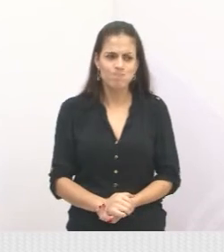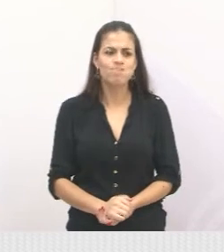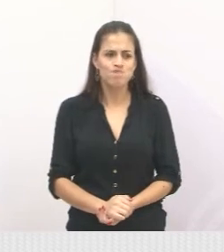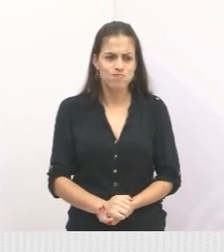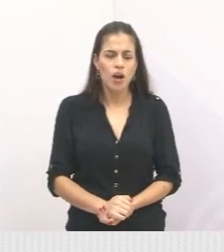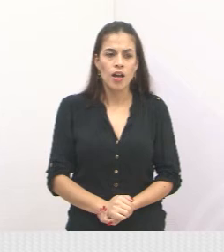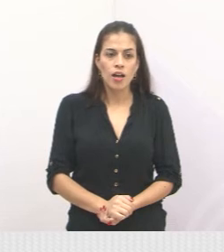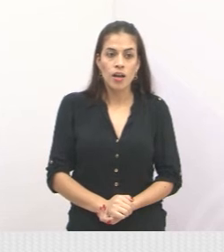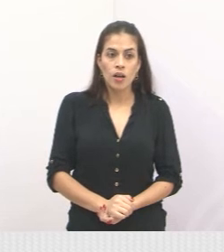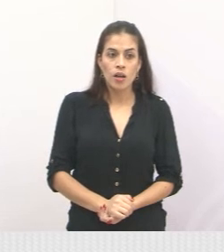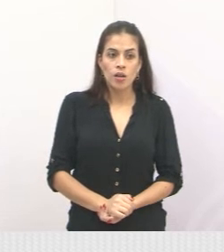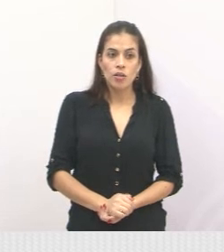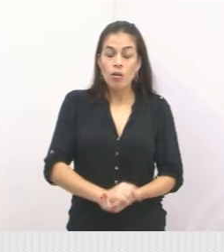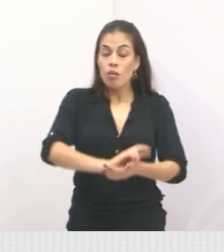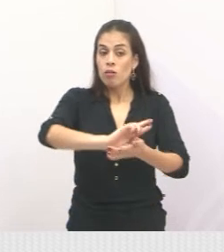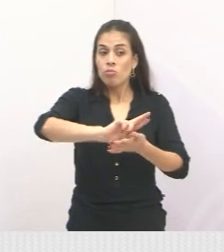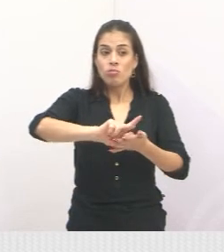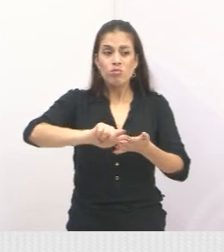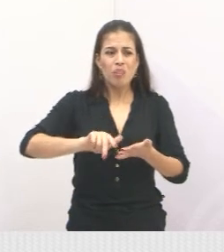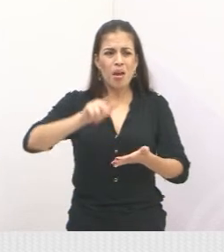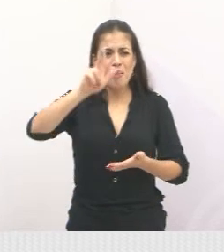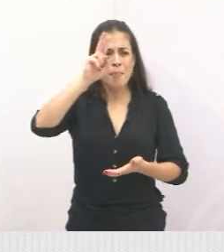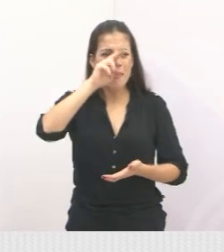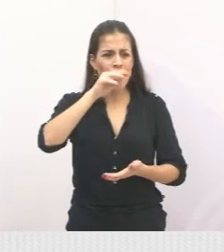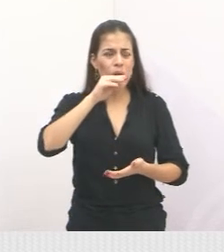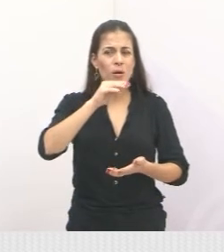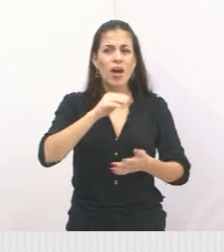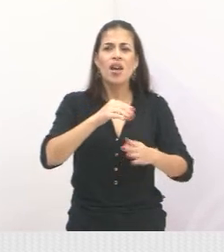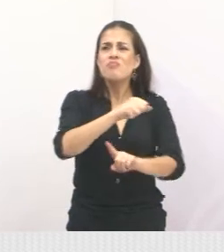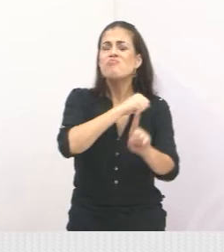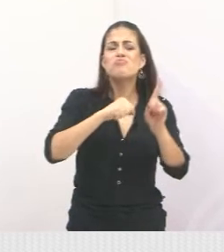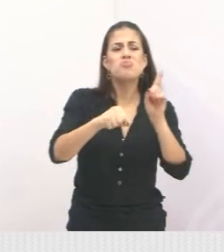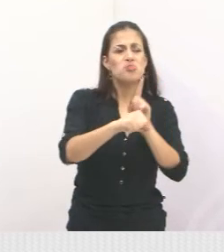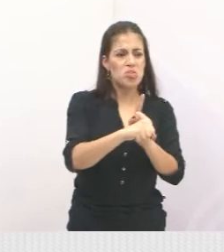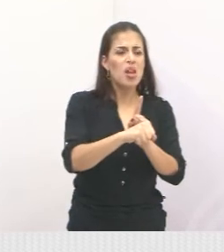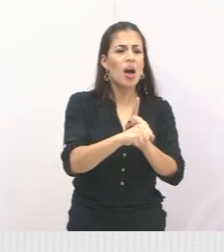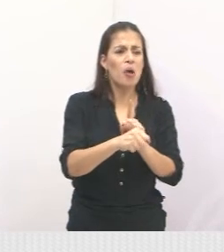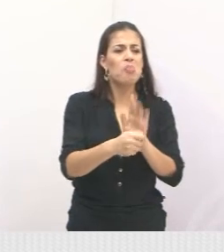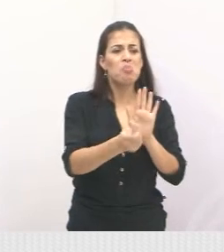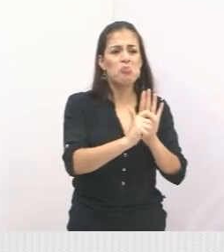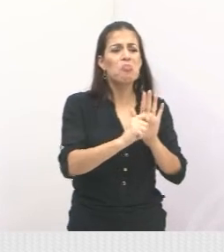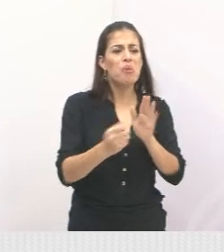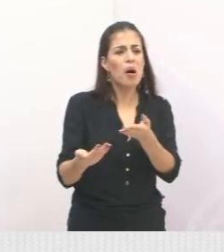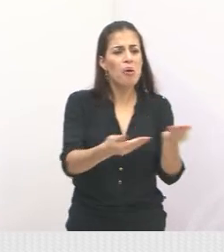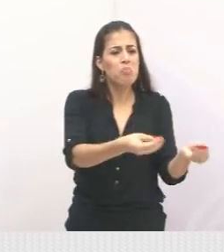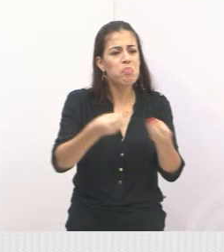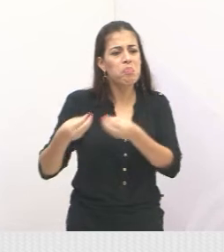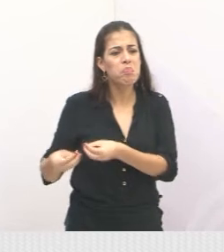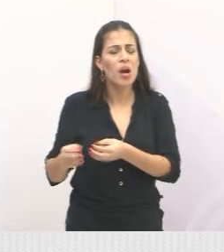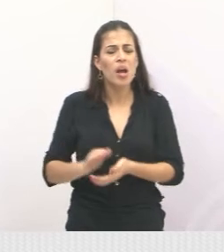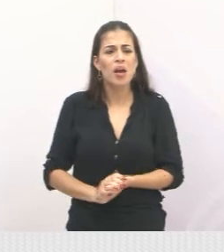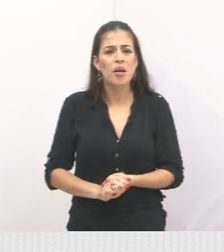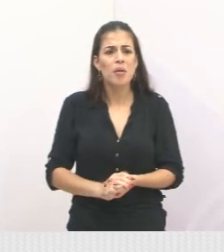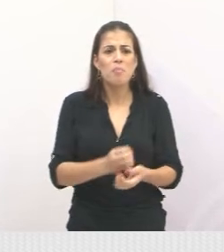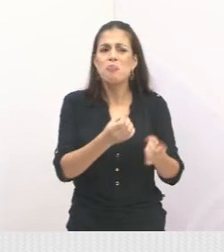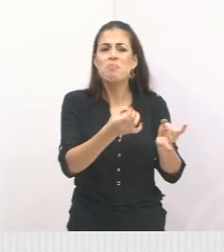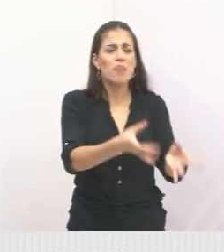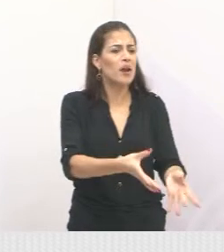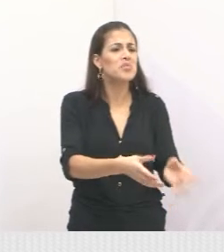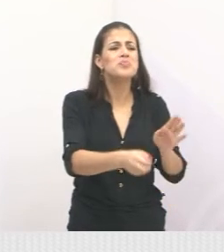Além de todo o mal social que a droga traz, enfim, prejuízo social,